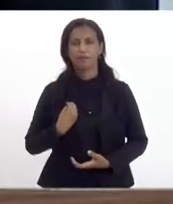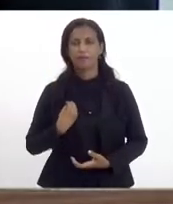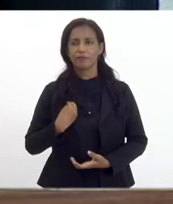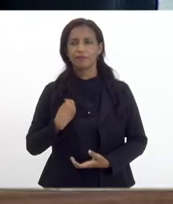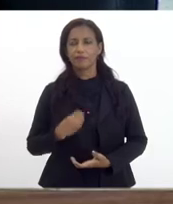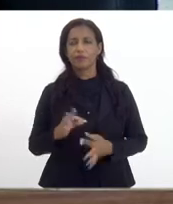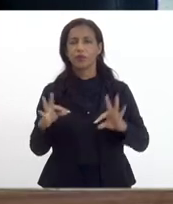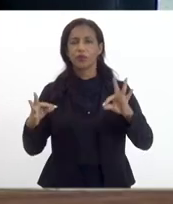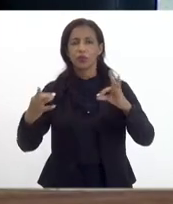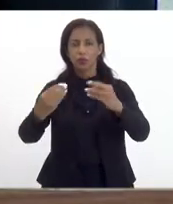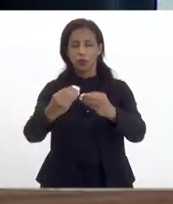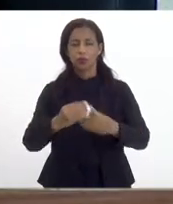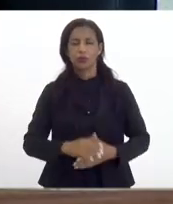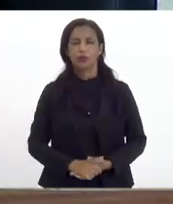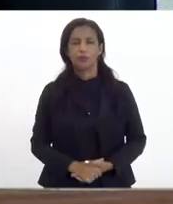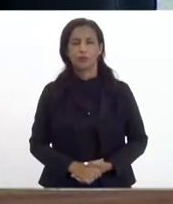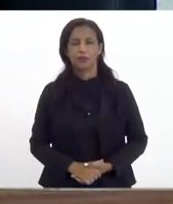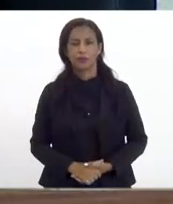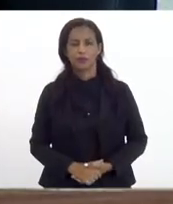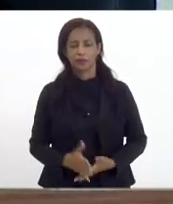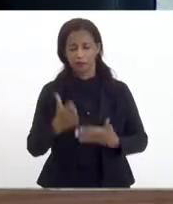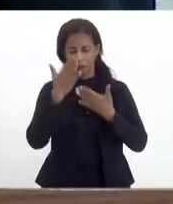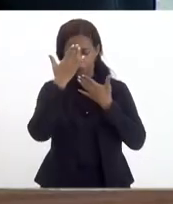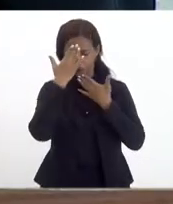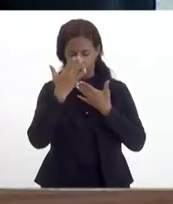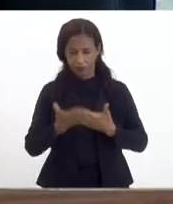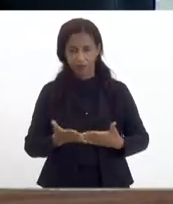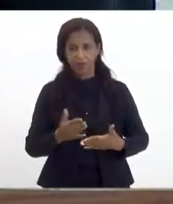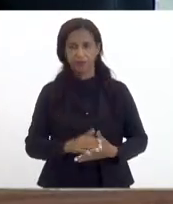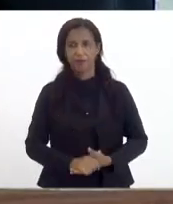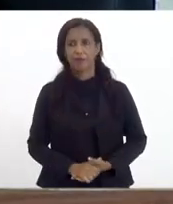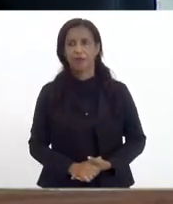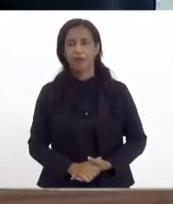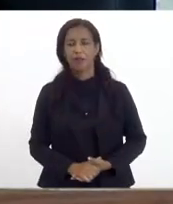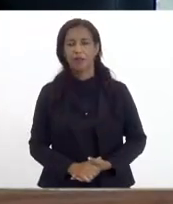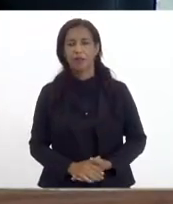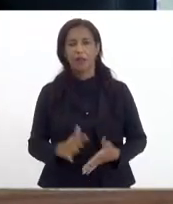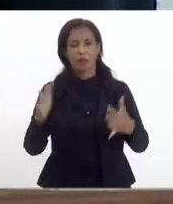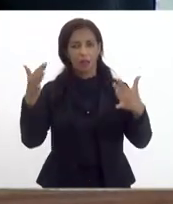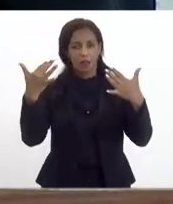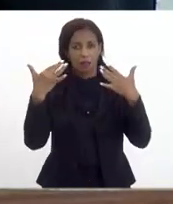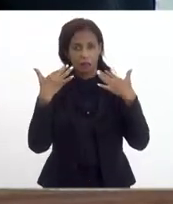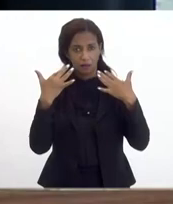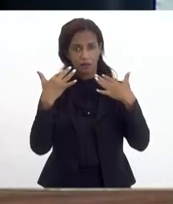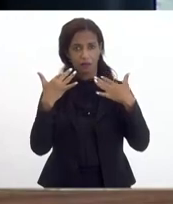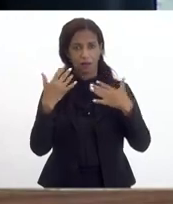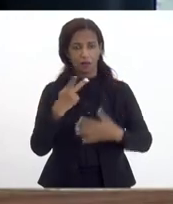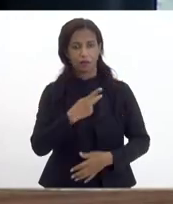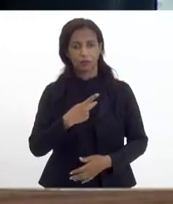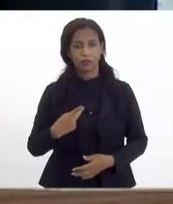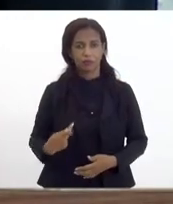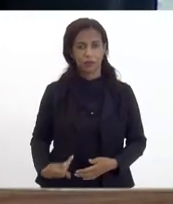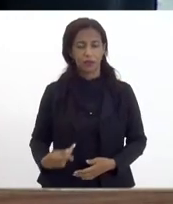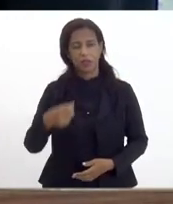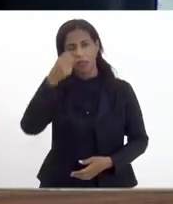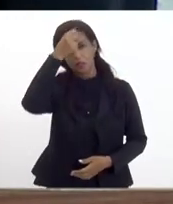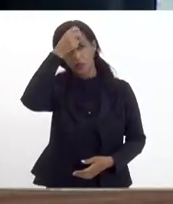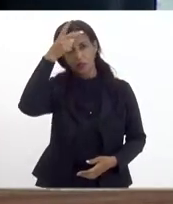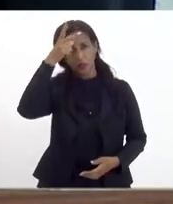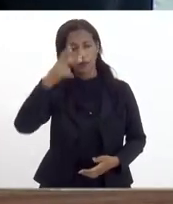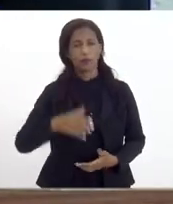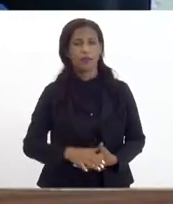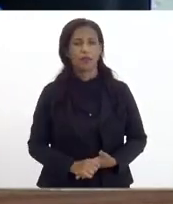de todos agradecer a atenção do presidente Gil dos nossos prefeitos